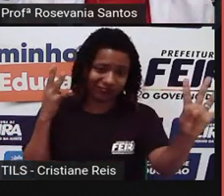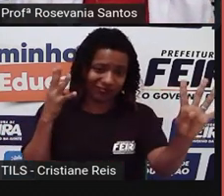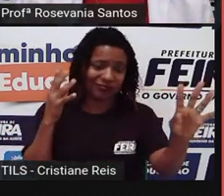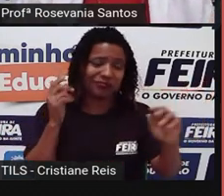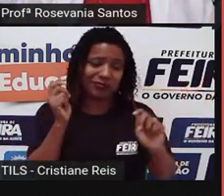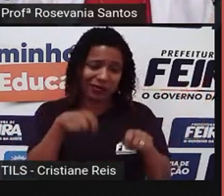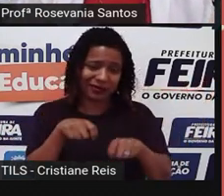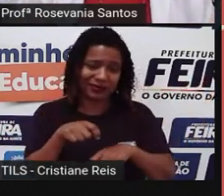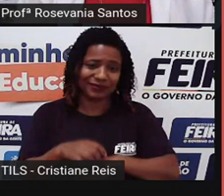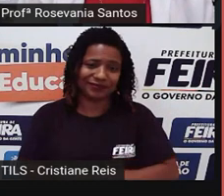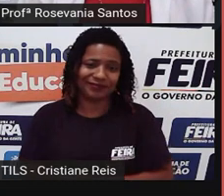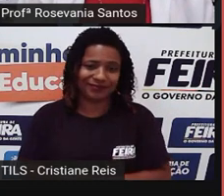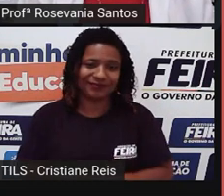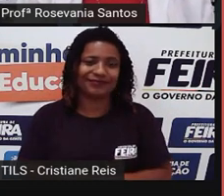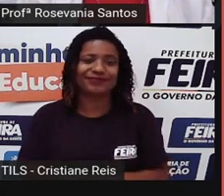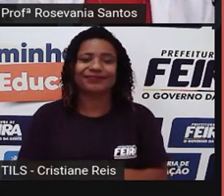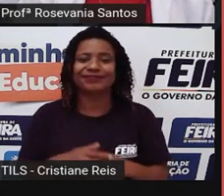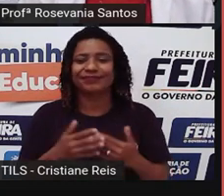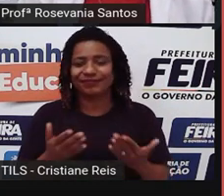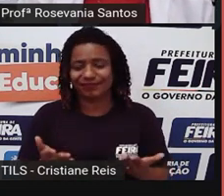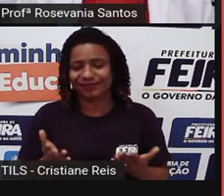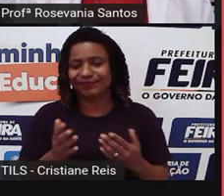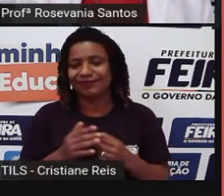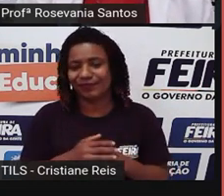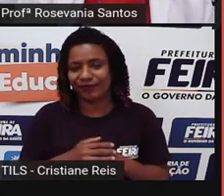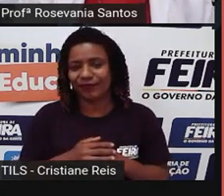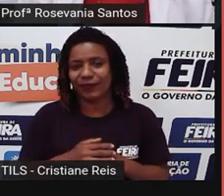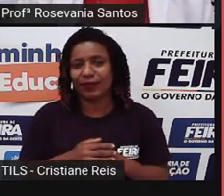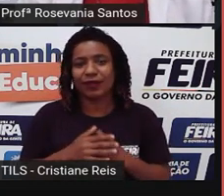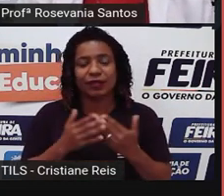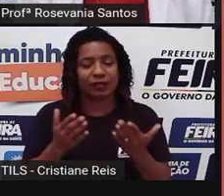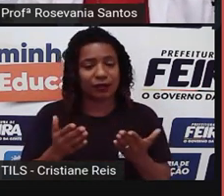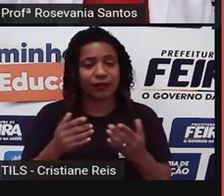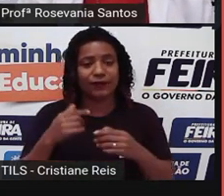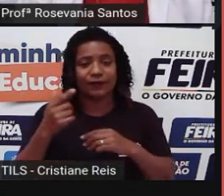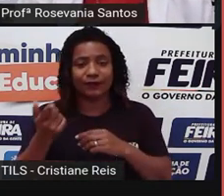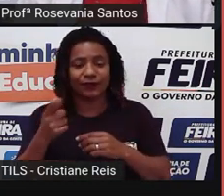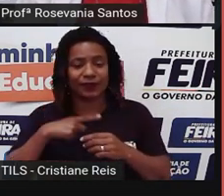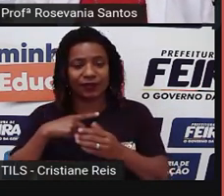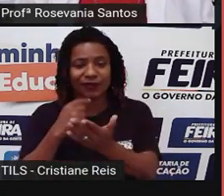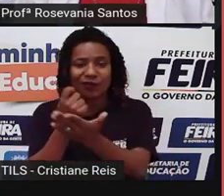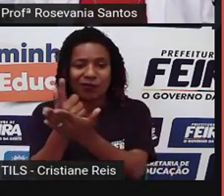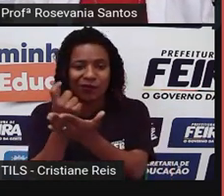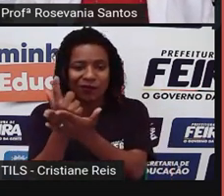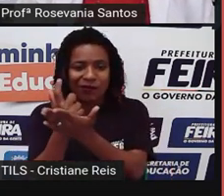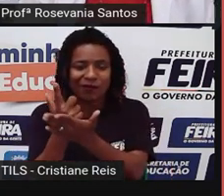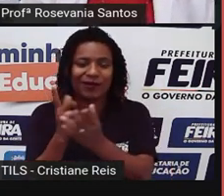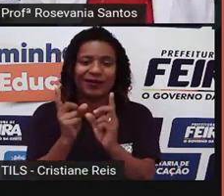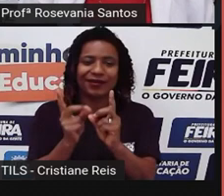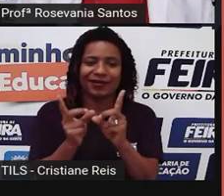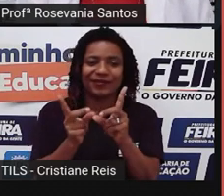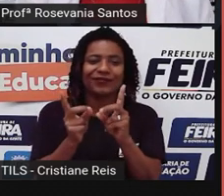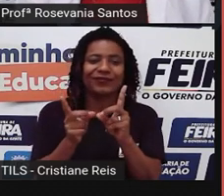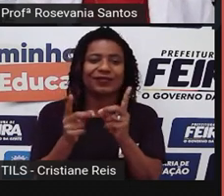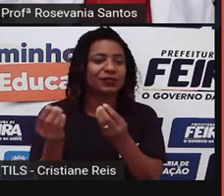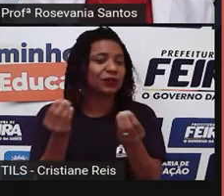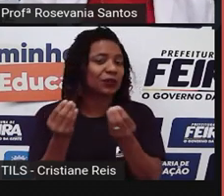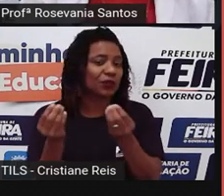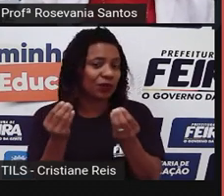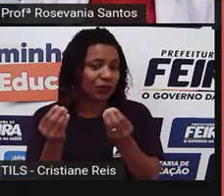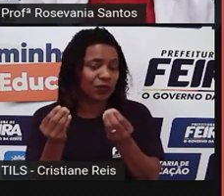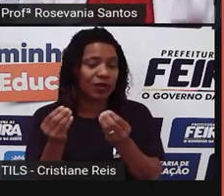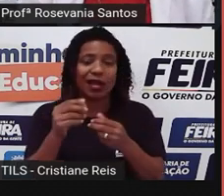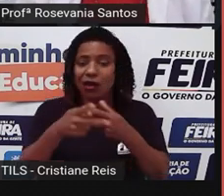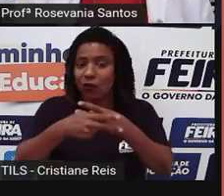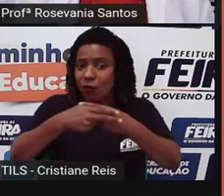de como se lida com esse próprio trabalhador. Então essa lei da oferta e da procura, ela está muito atrelada às mercadorias, mas